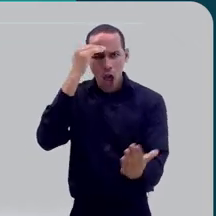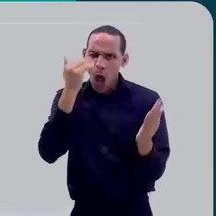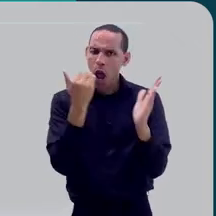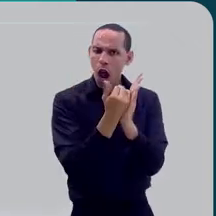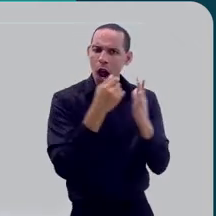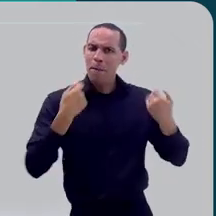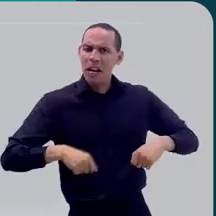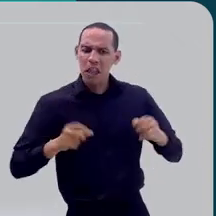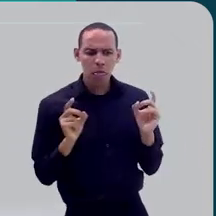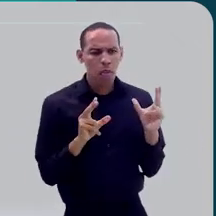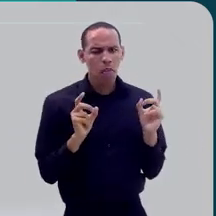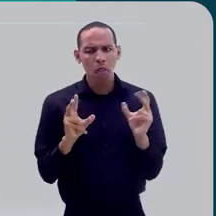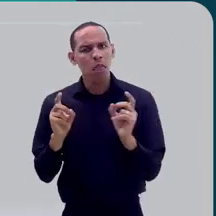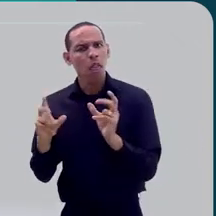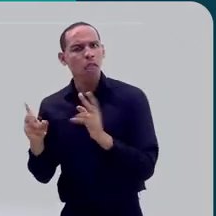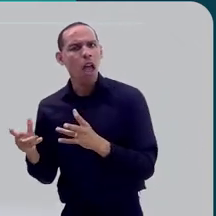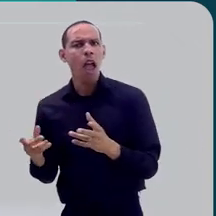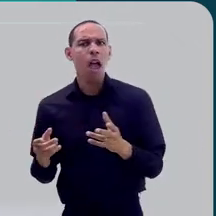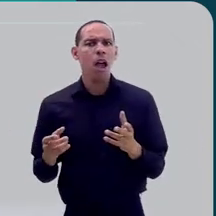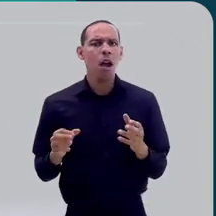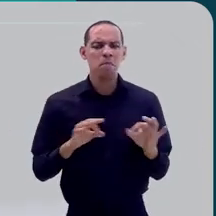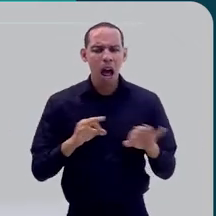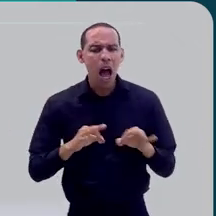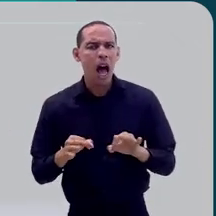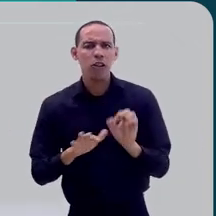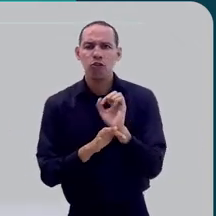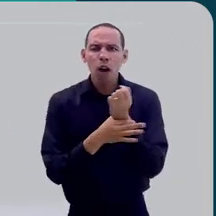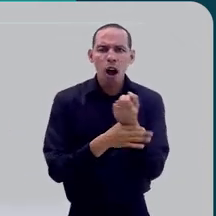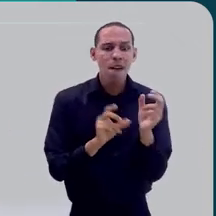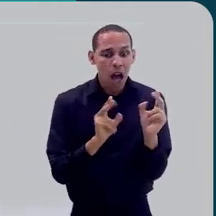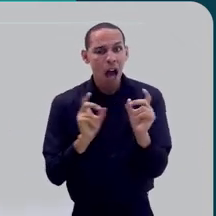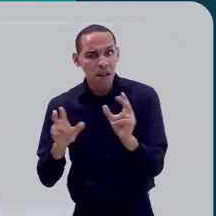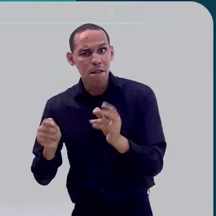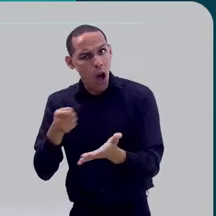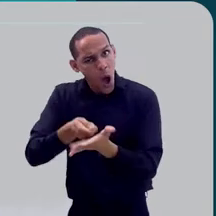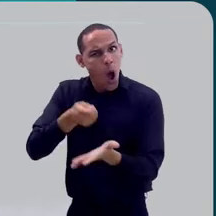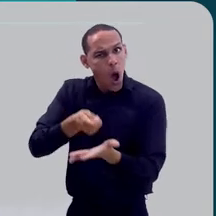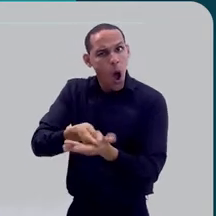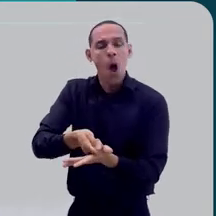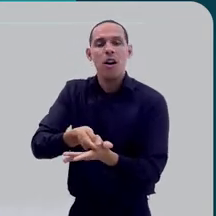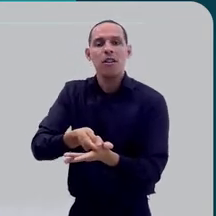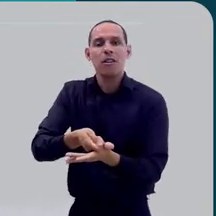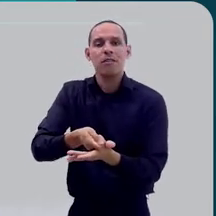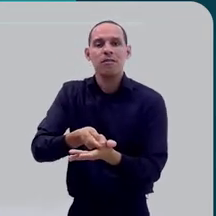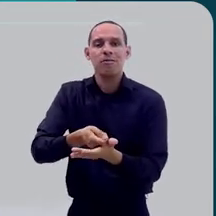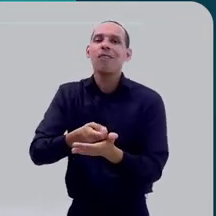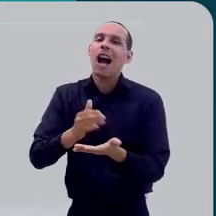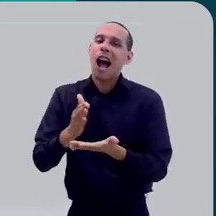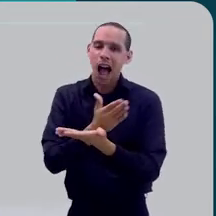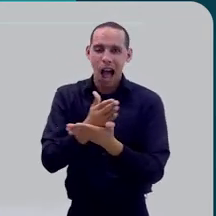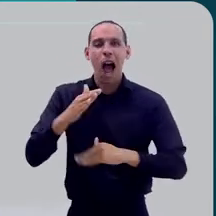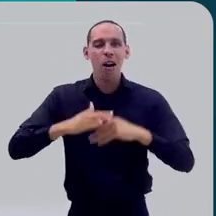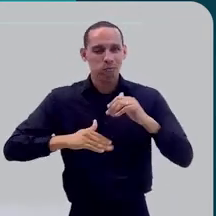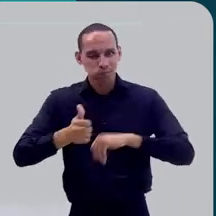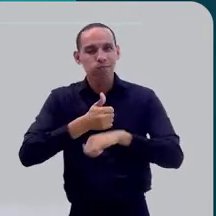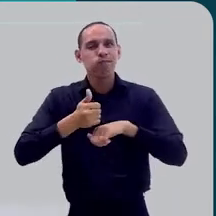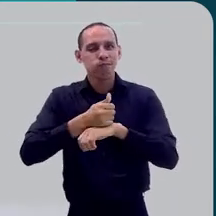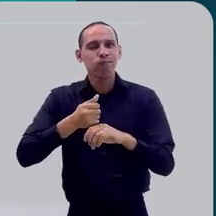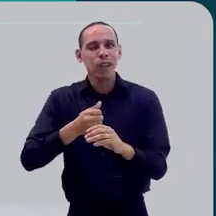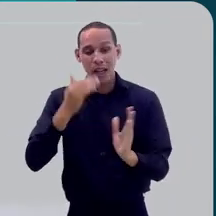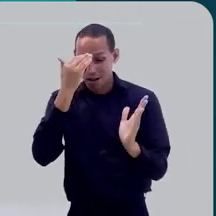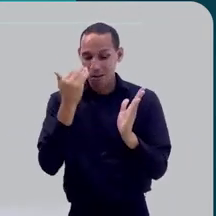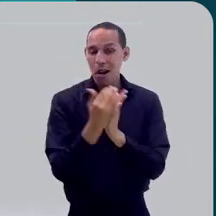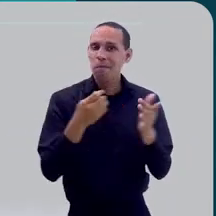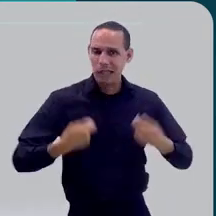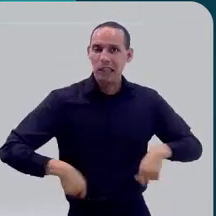tantos, né? Tantos planos, tantos seguros, enfim. Tem profissões que é exigido muito isso, cumprir